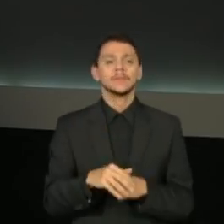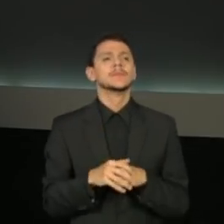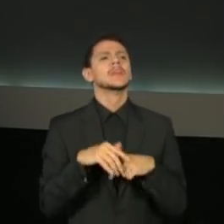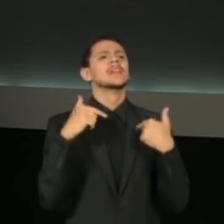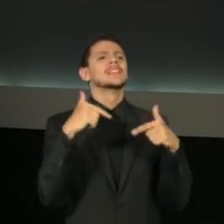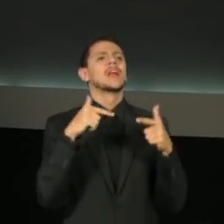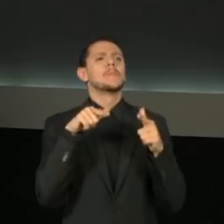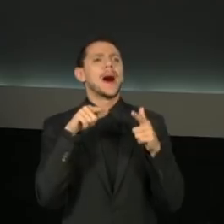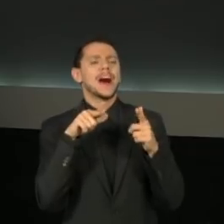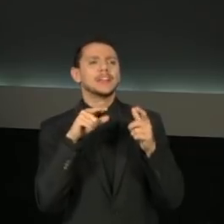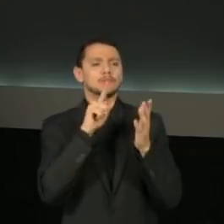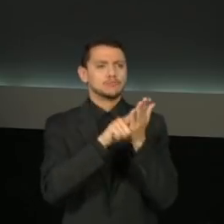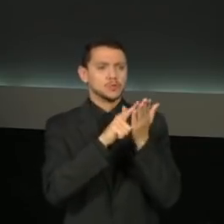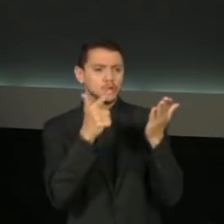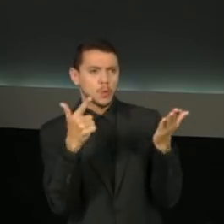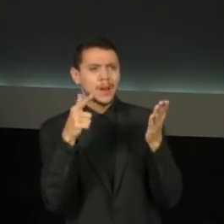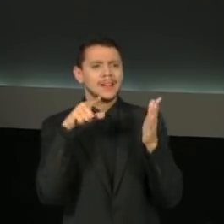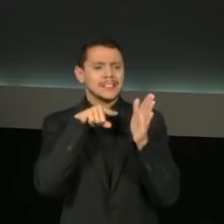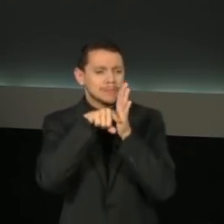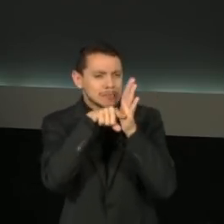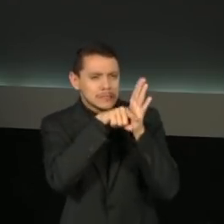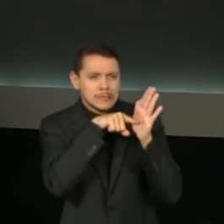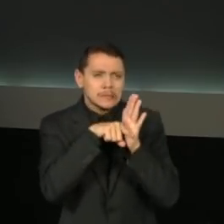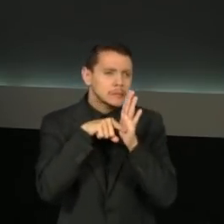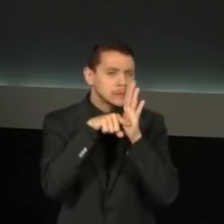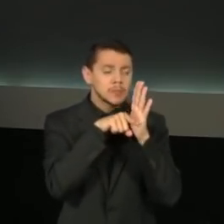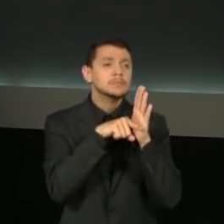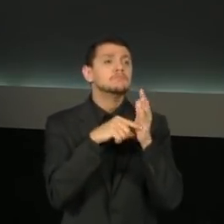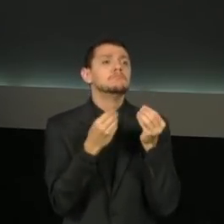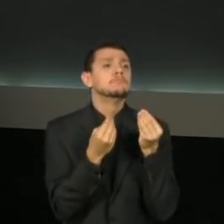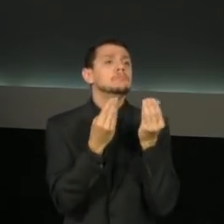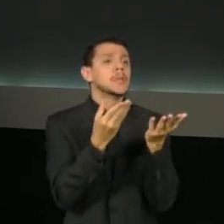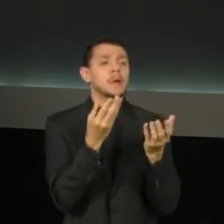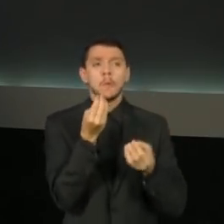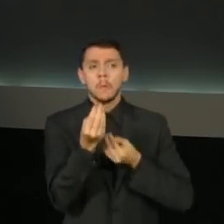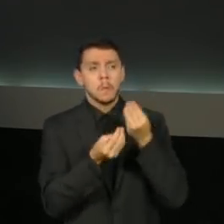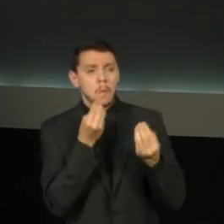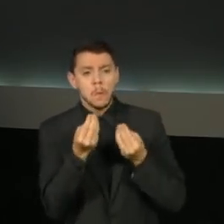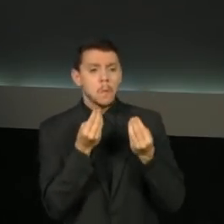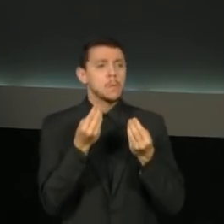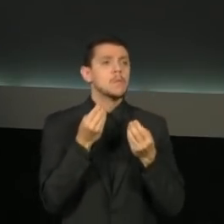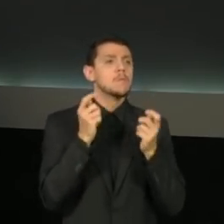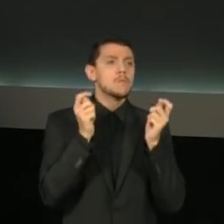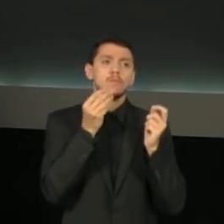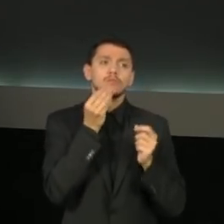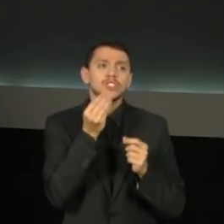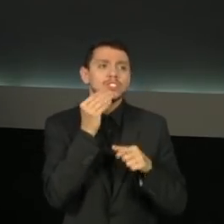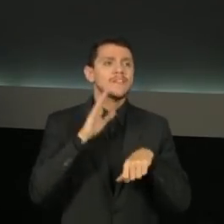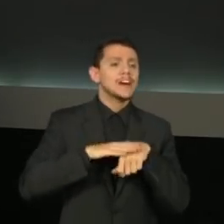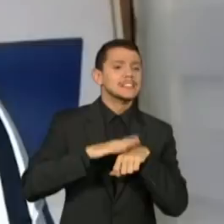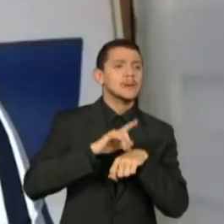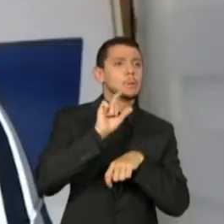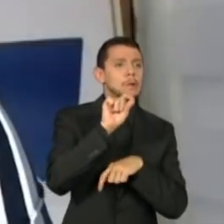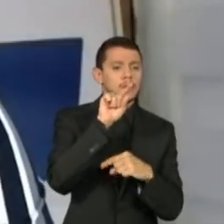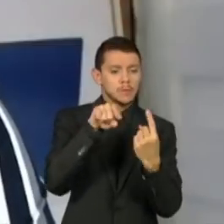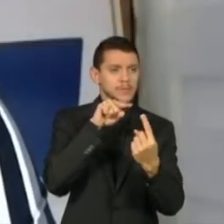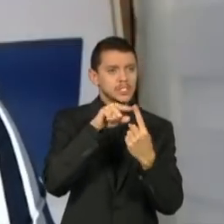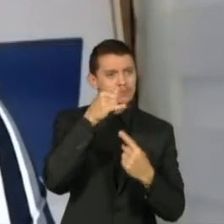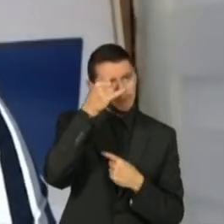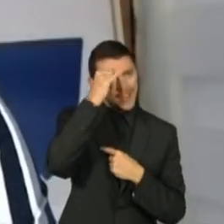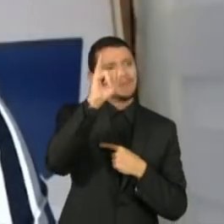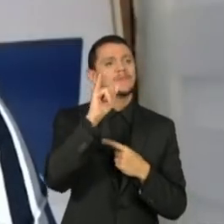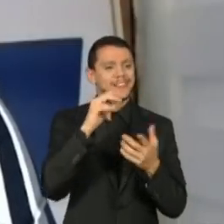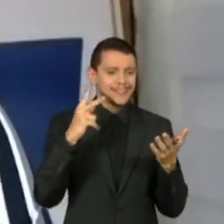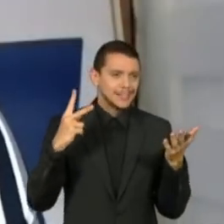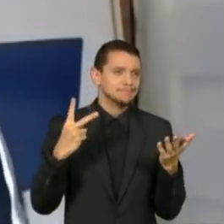trouxe quais direções sobre o que poderia ter sido feito para se evitar essa tragédia?